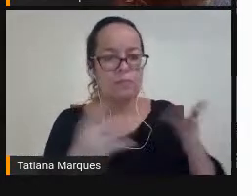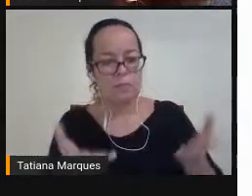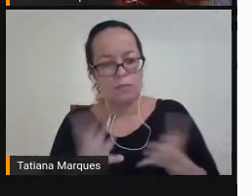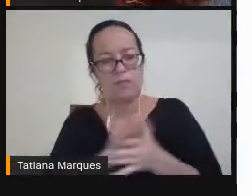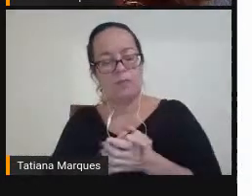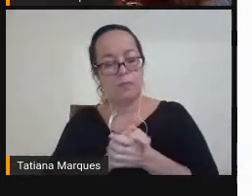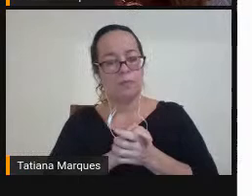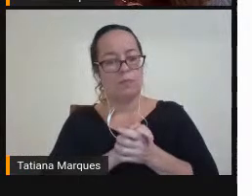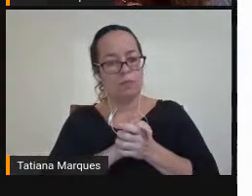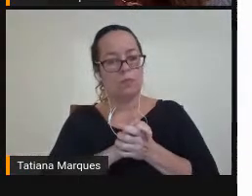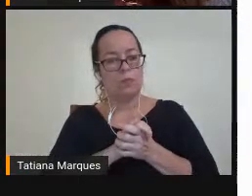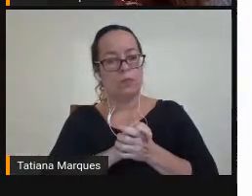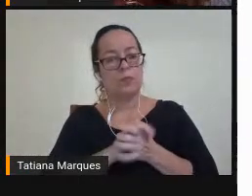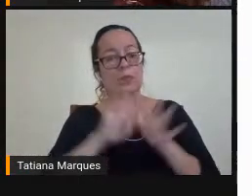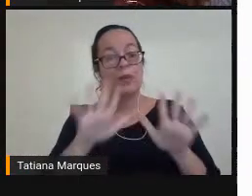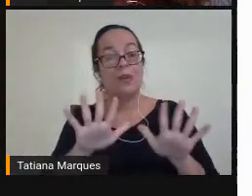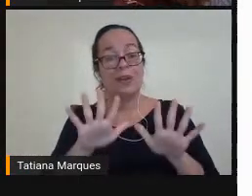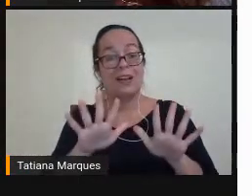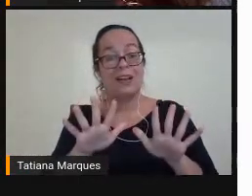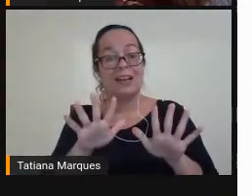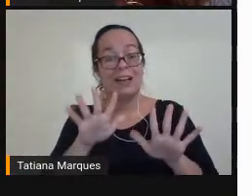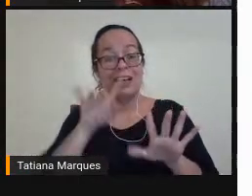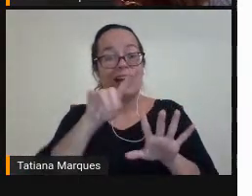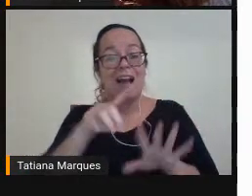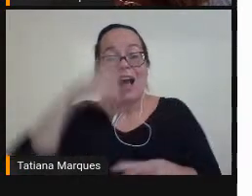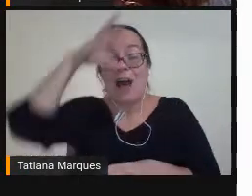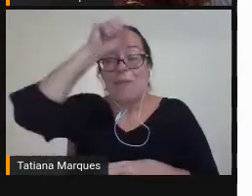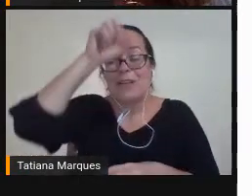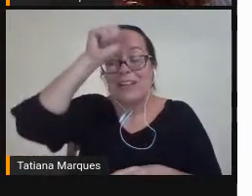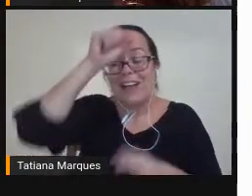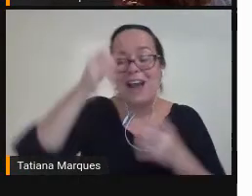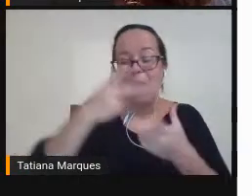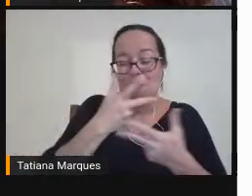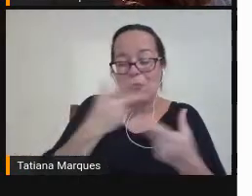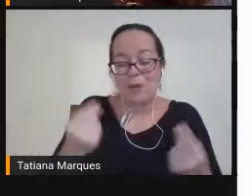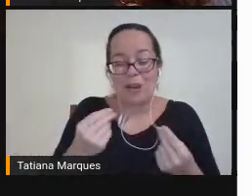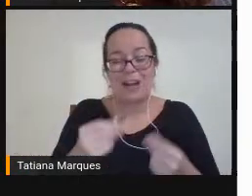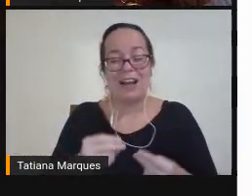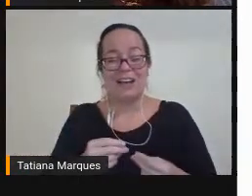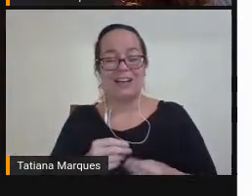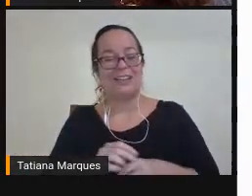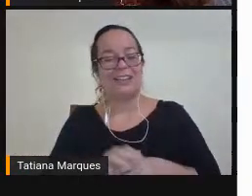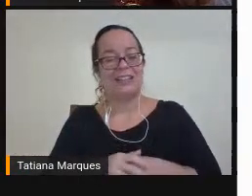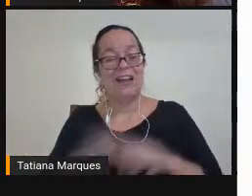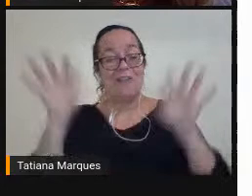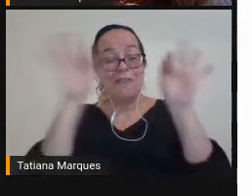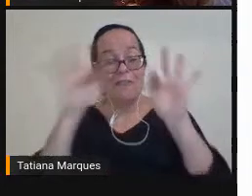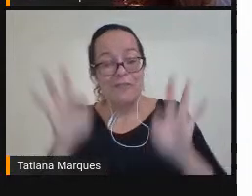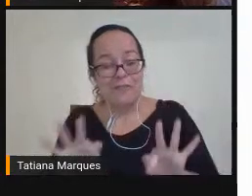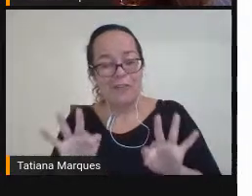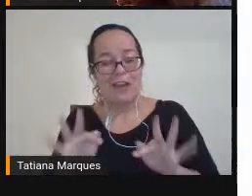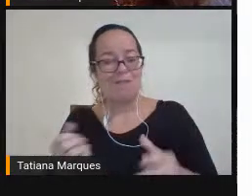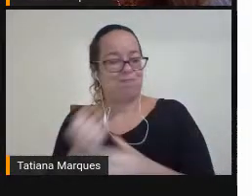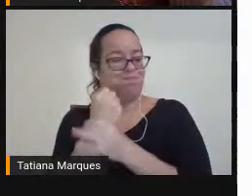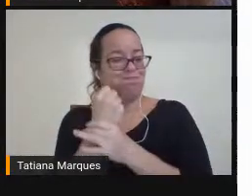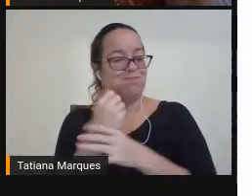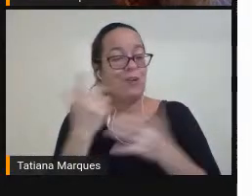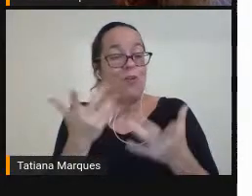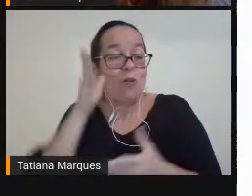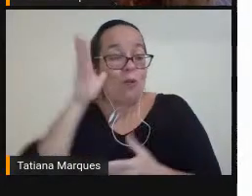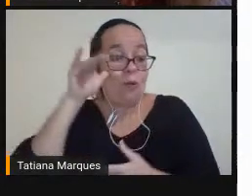Bom Olha lá Aprendizado Maravilhoso Importante Dedicação Felicidades Potência Curiosidade